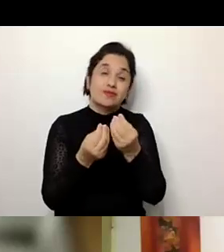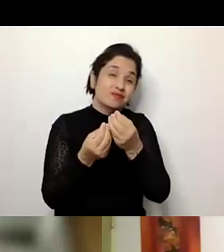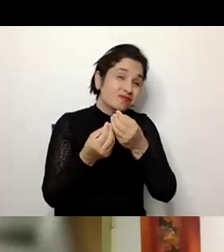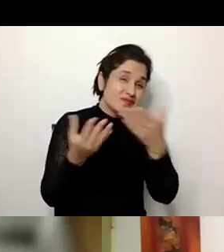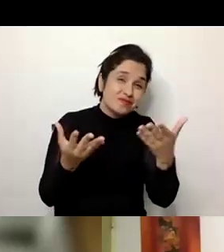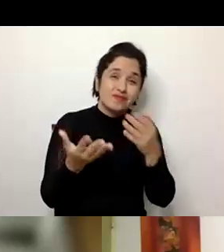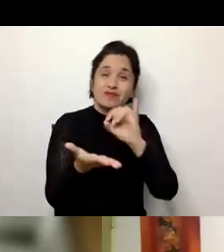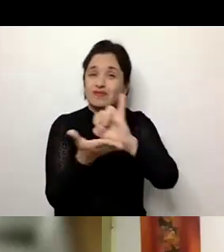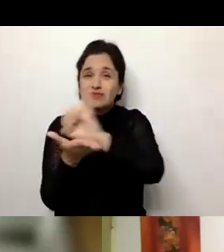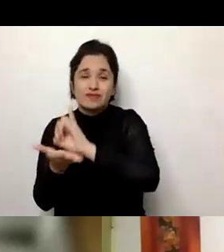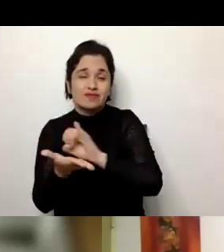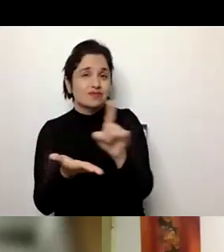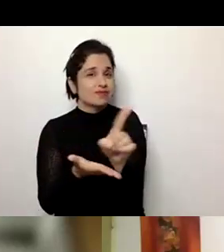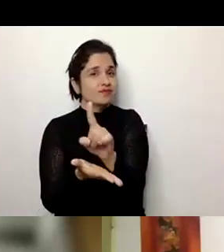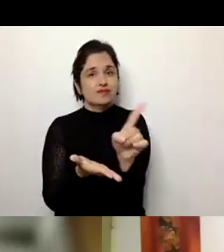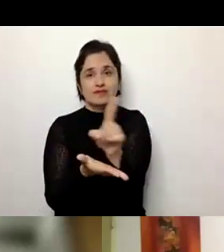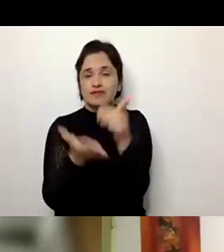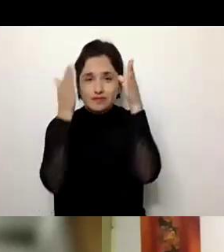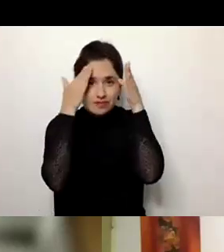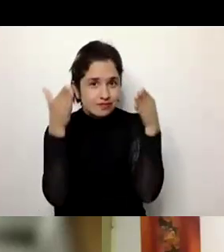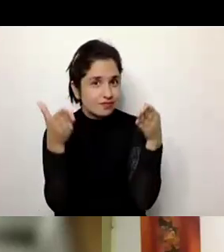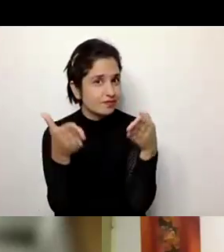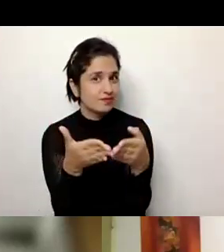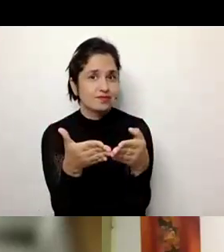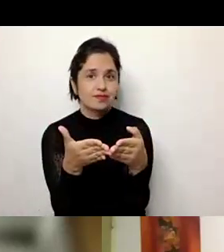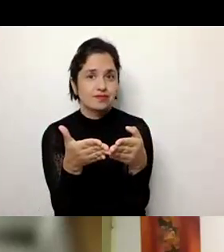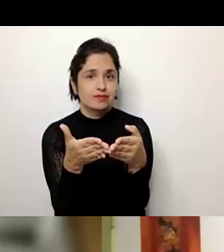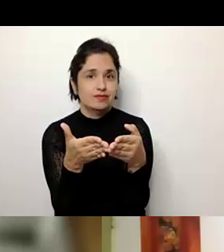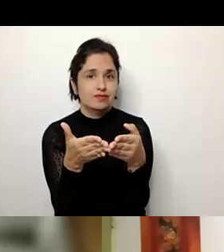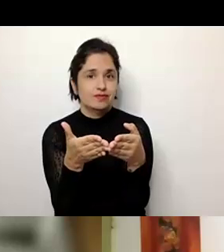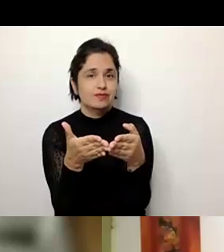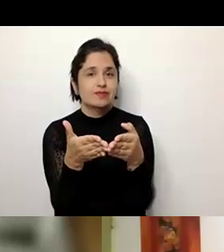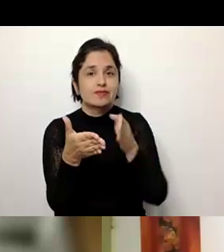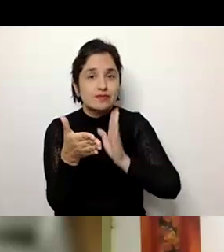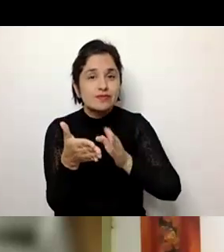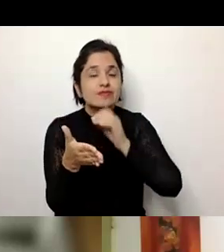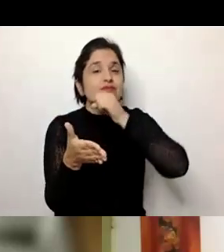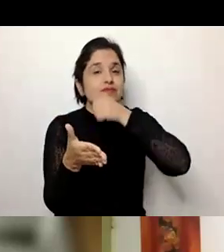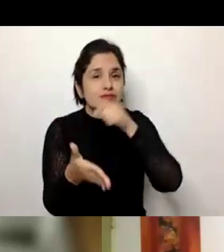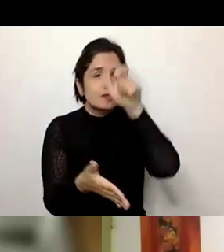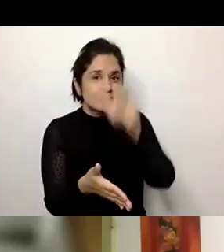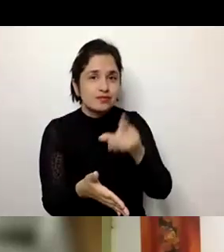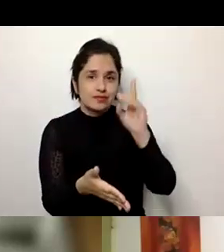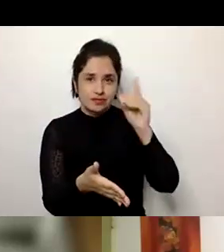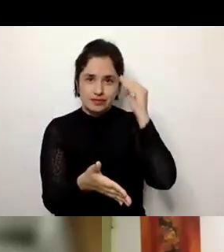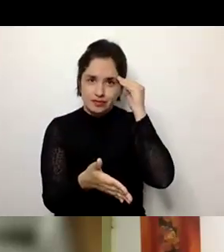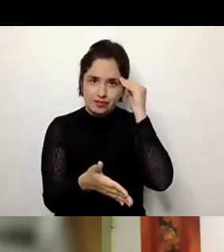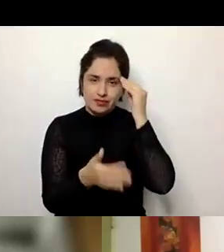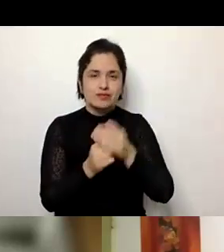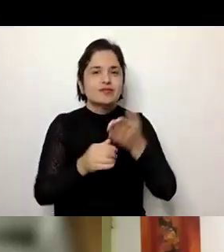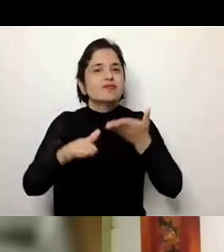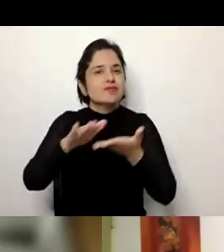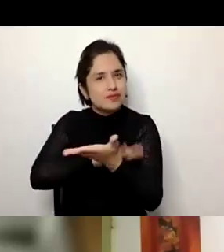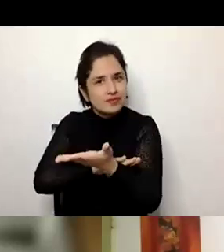instituições não abordam ainda a questão do envelhecimento da pessoa com deficiência, dessa proposta da